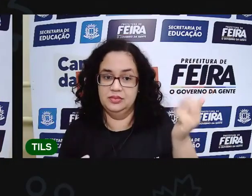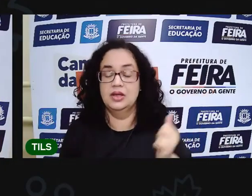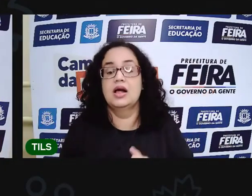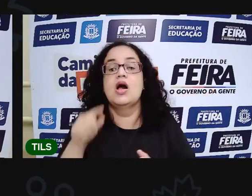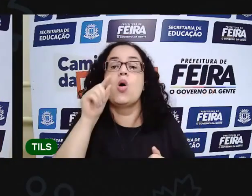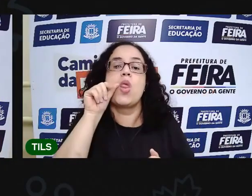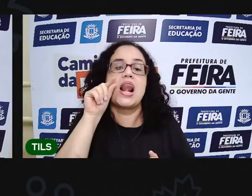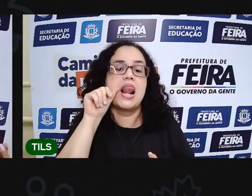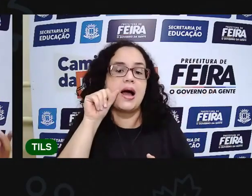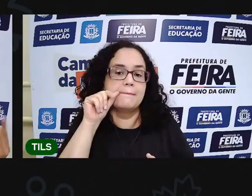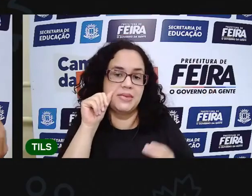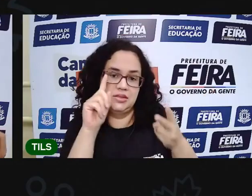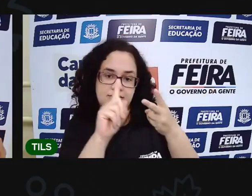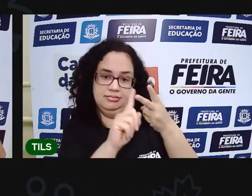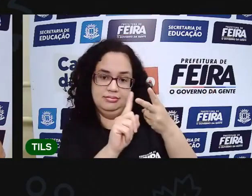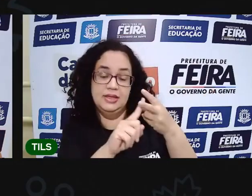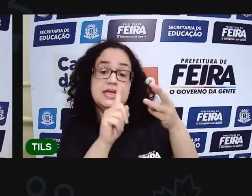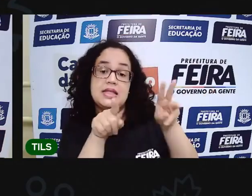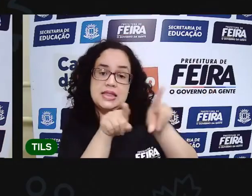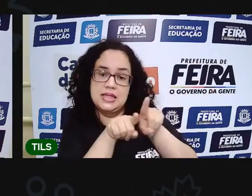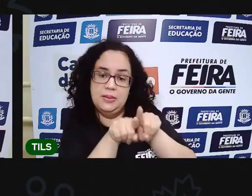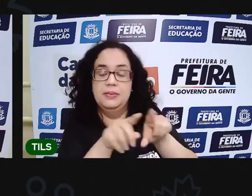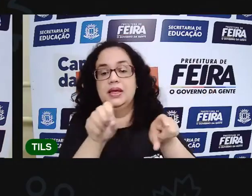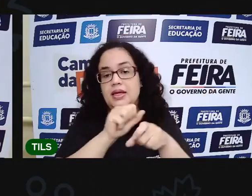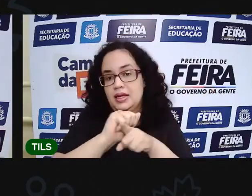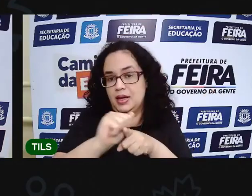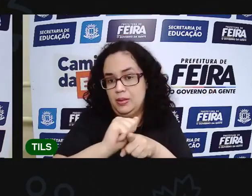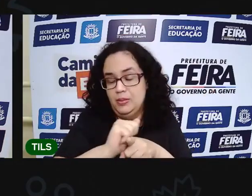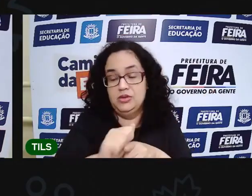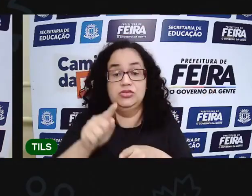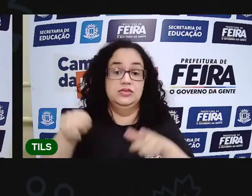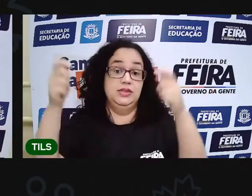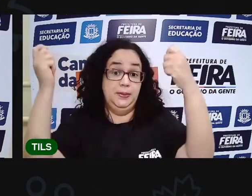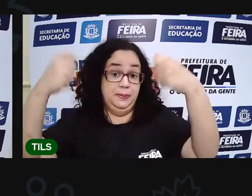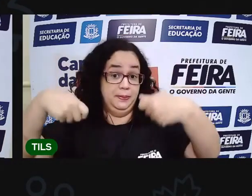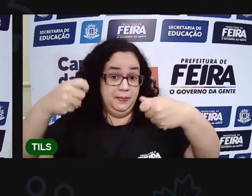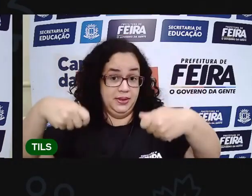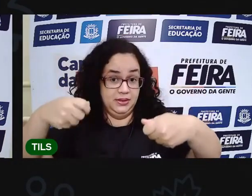o laque e a borracha, se você vai precisar.